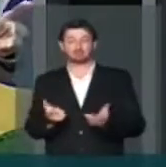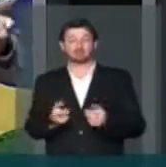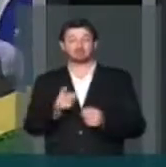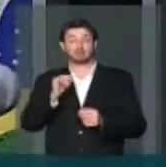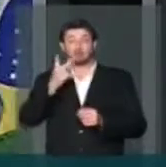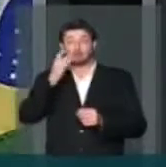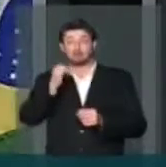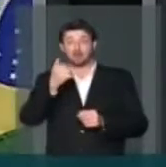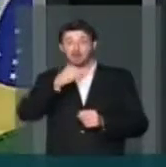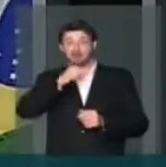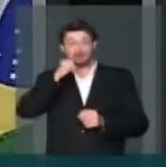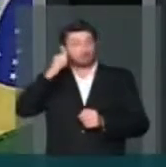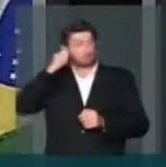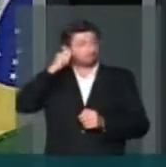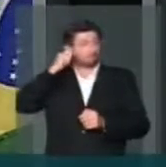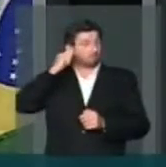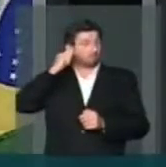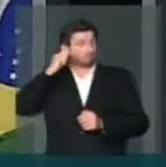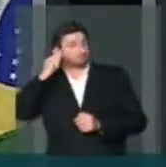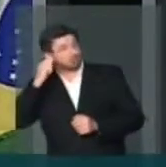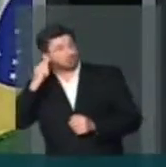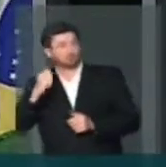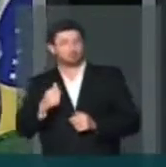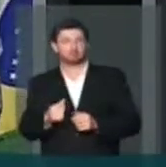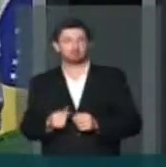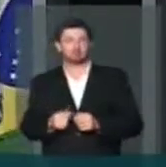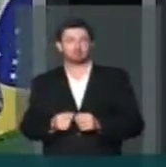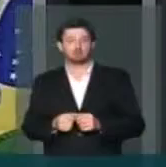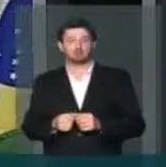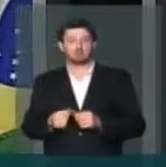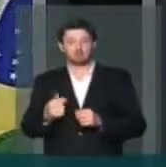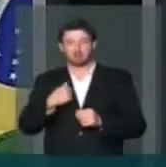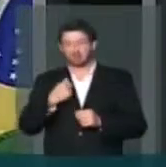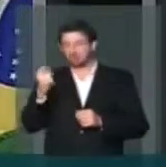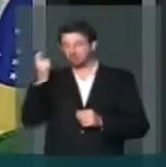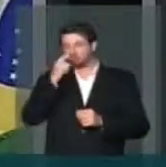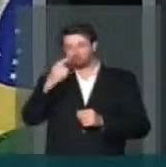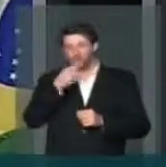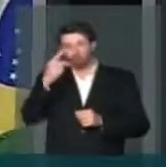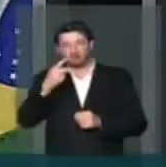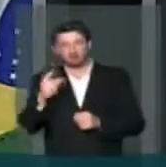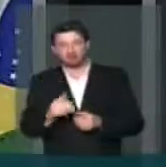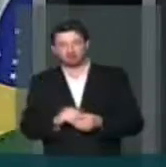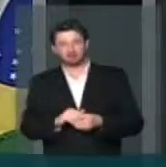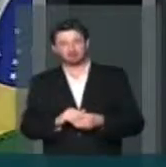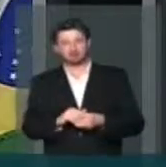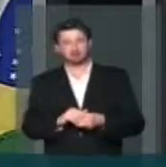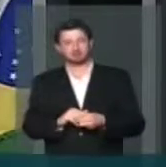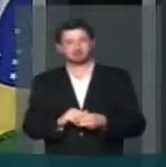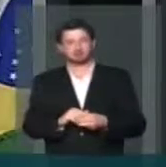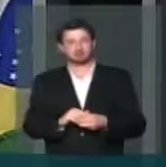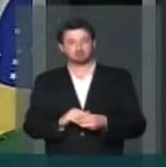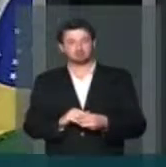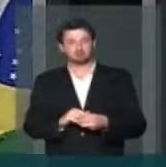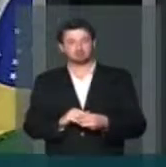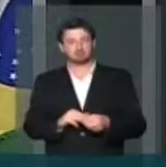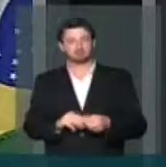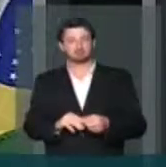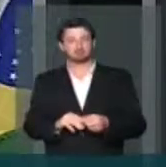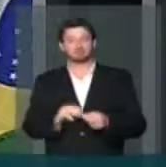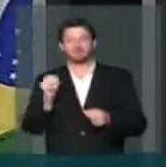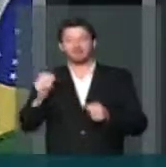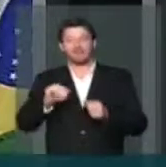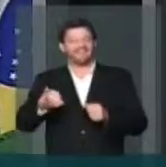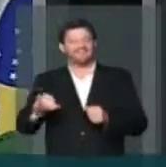puxavam a orelha, deputado Nilson Leitão, para qualquer mentira que pudesse desviar a atenção ou